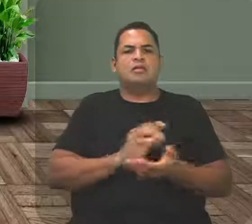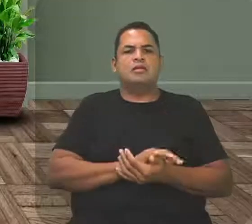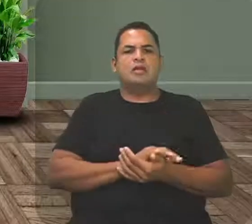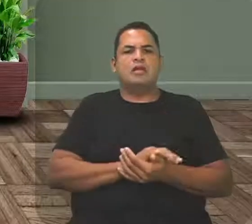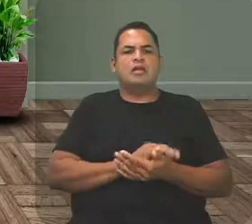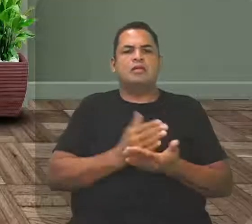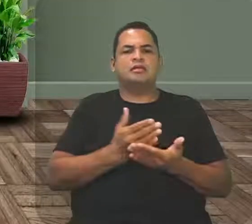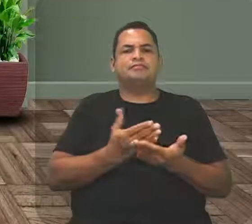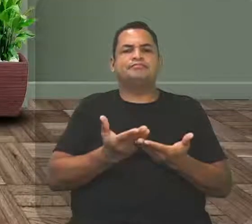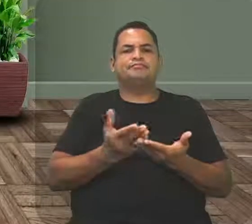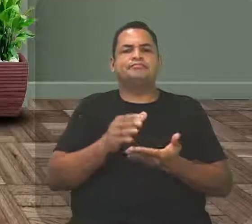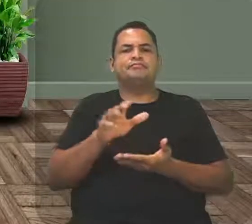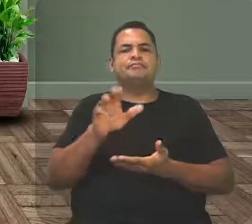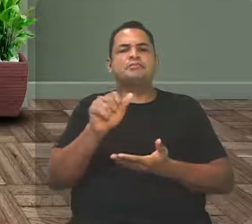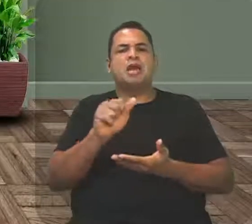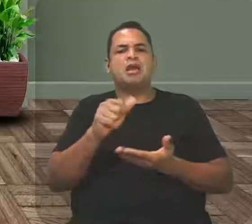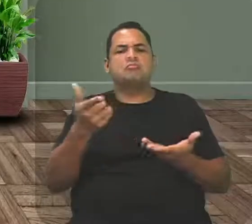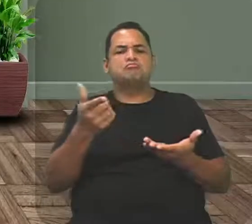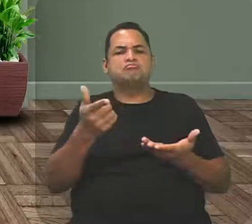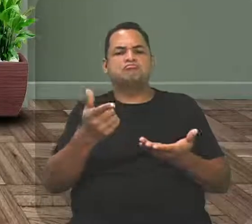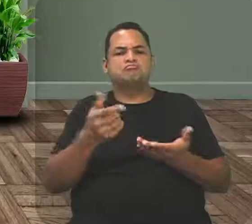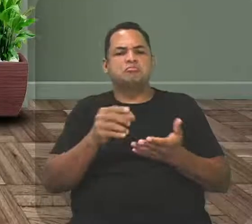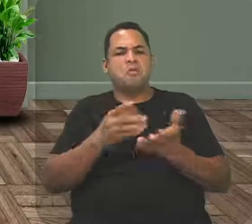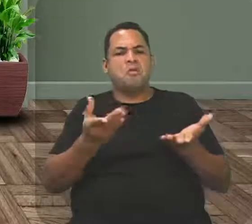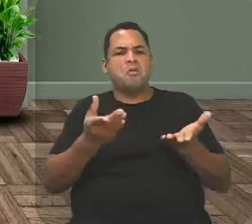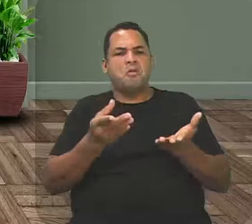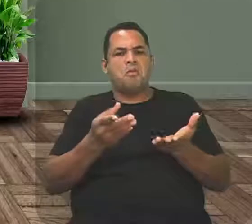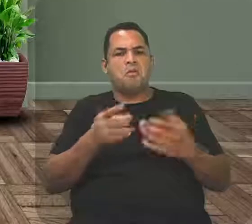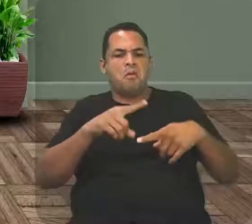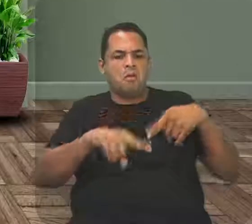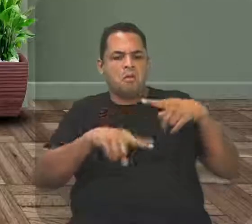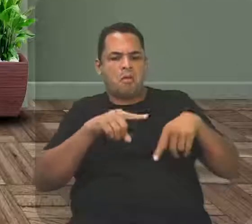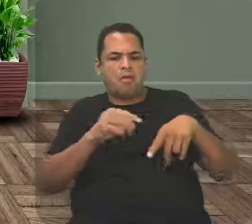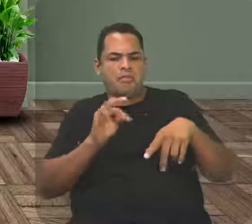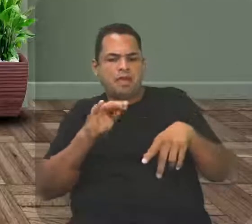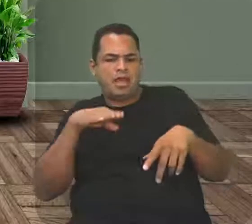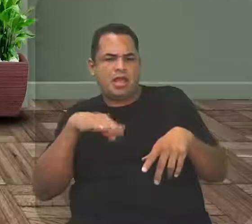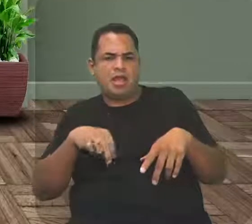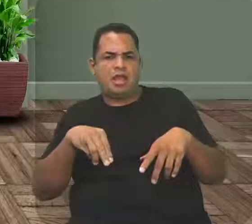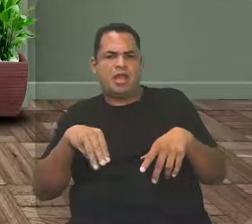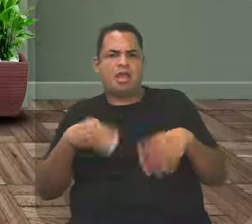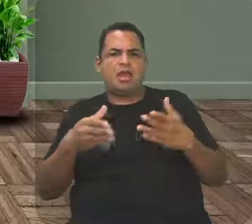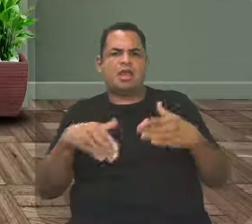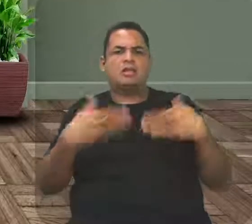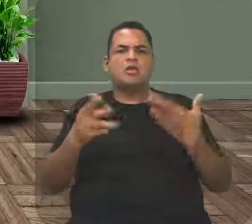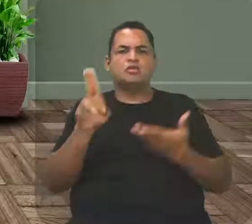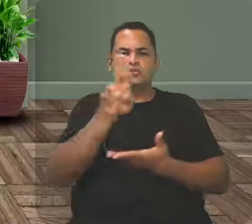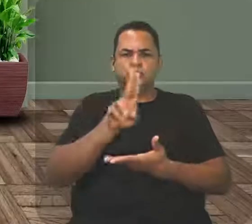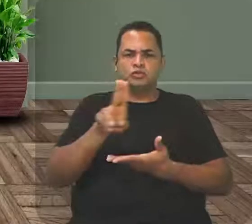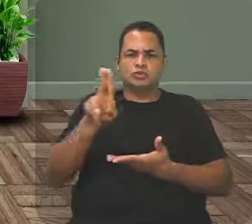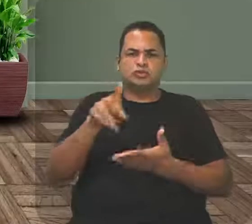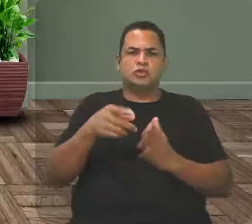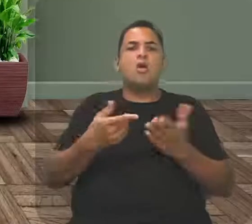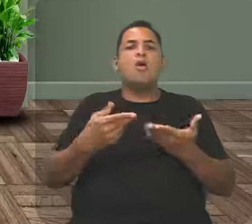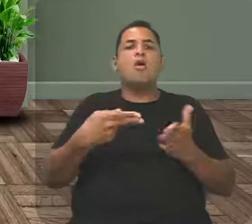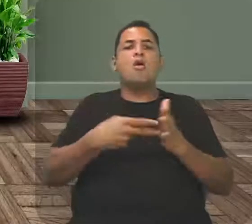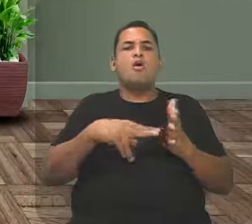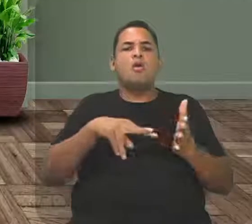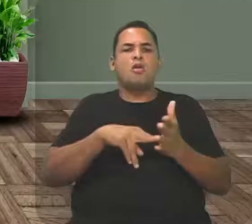Me dá um trem desse. E, ó, esse trem desse, esse trem que eu usei aí já está no sentido